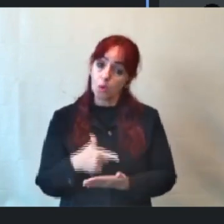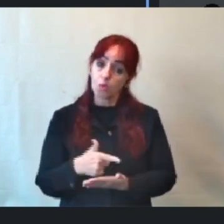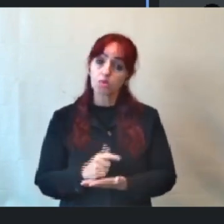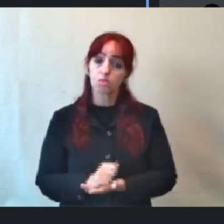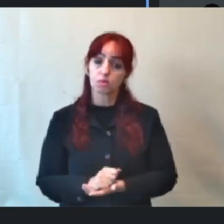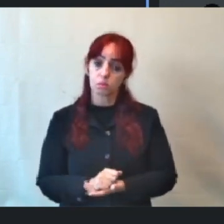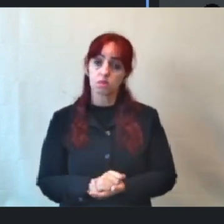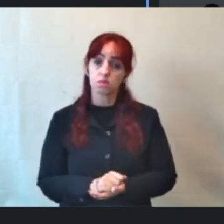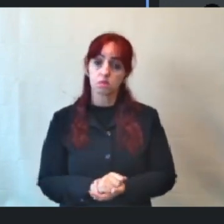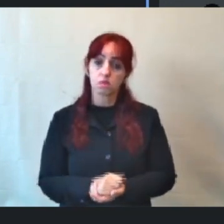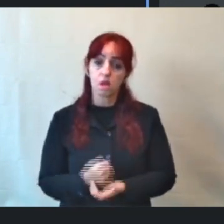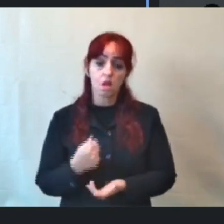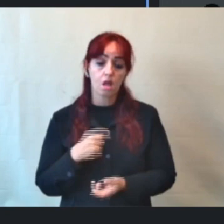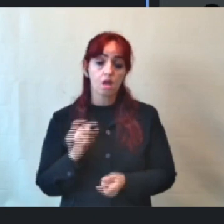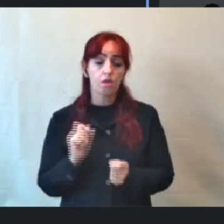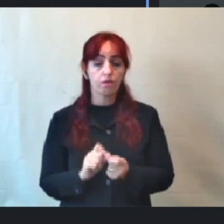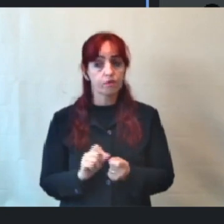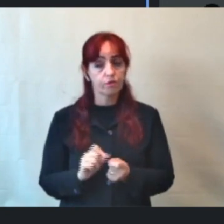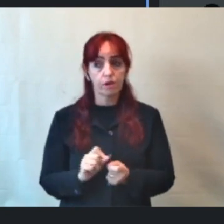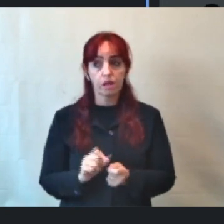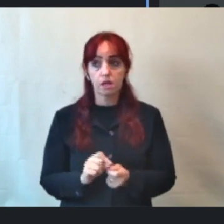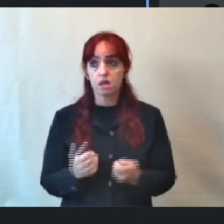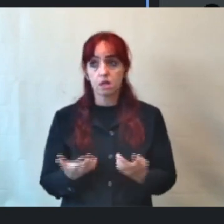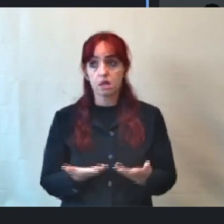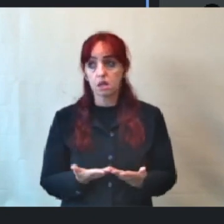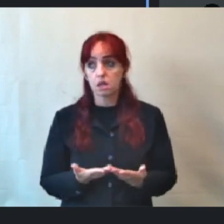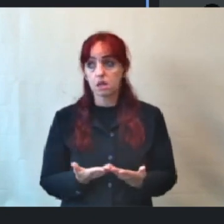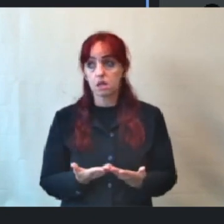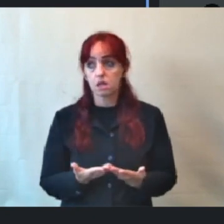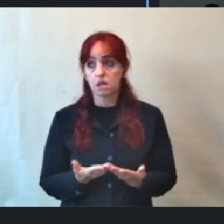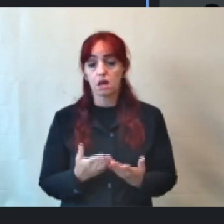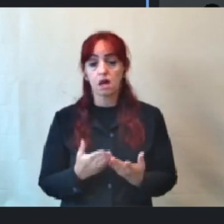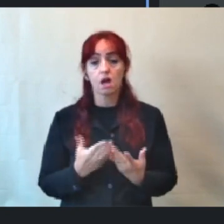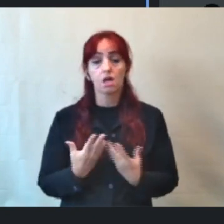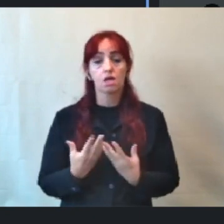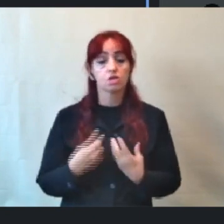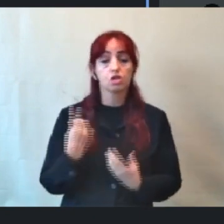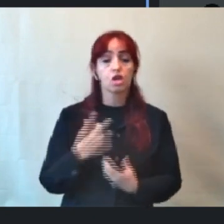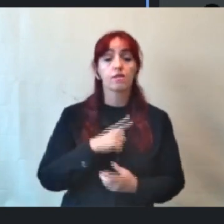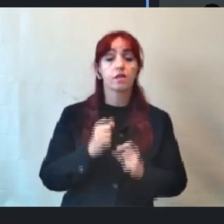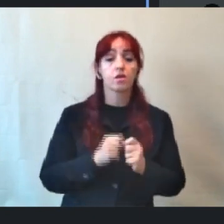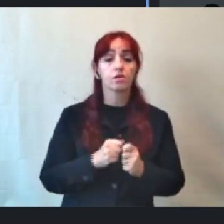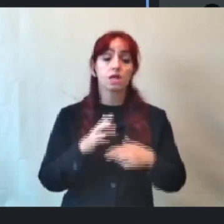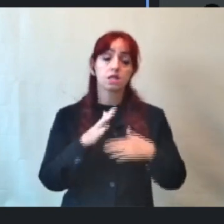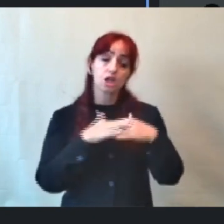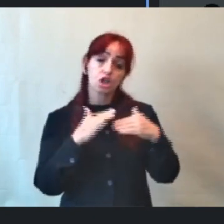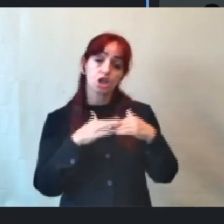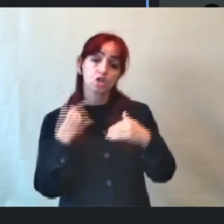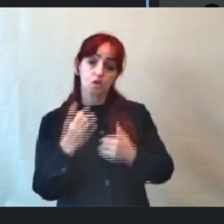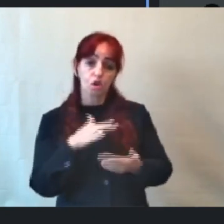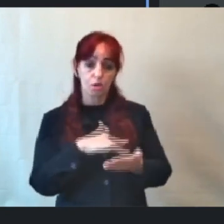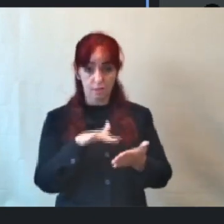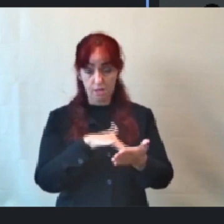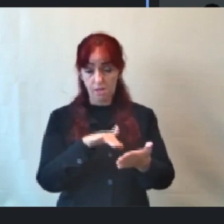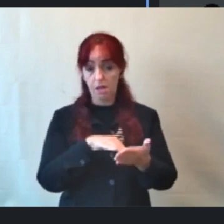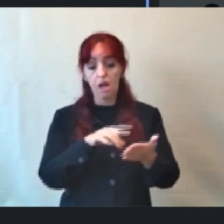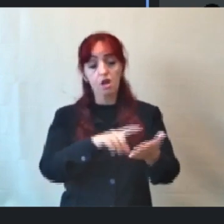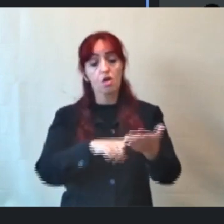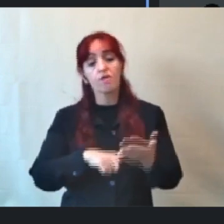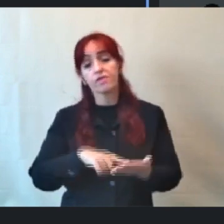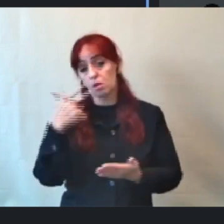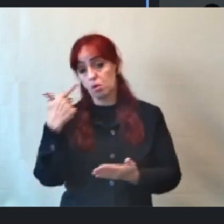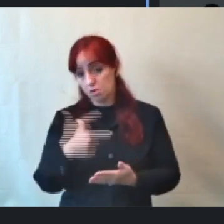Eu faria, né, numa forma da gente até de certa forma da gente ser gentil com o nosso secretário, talvez a